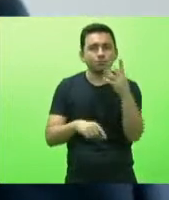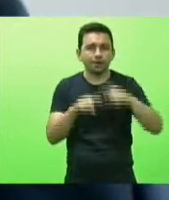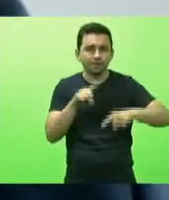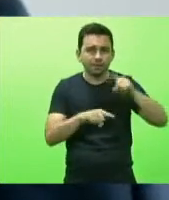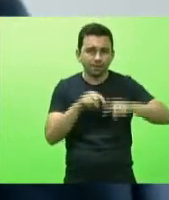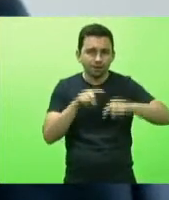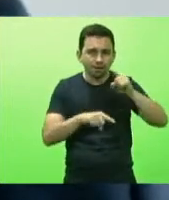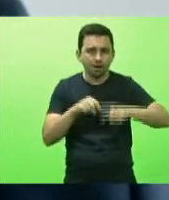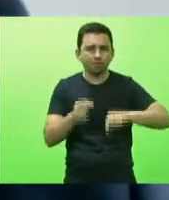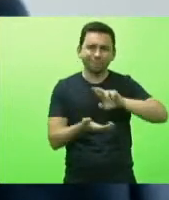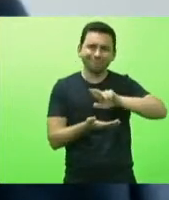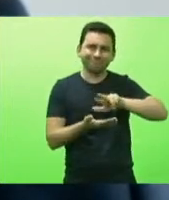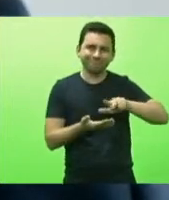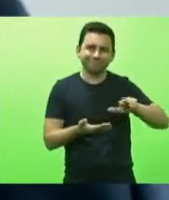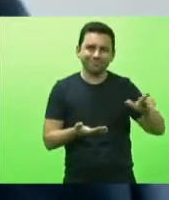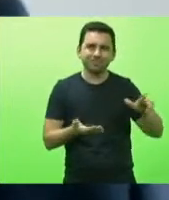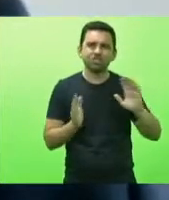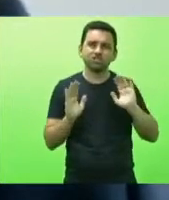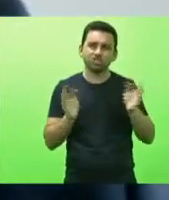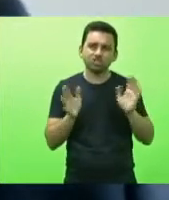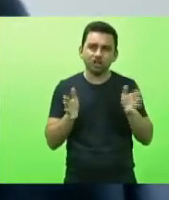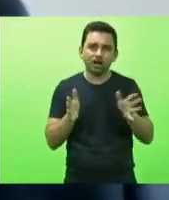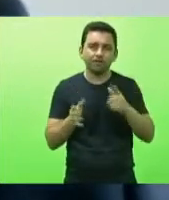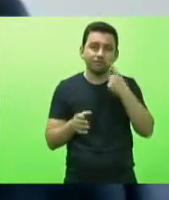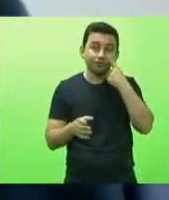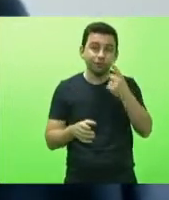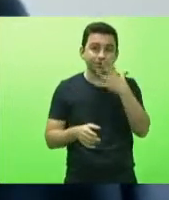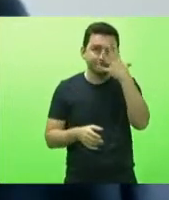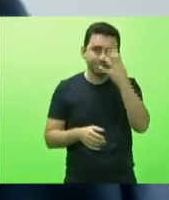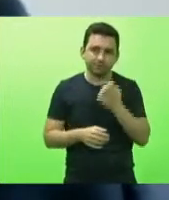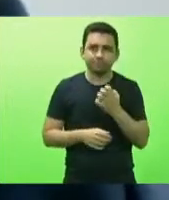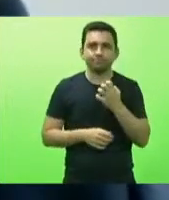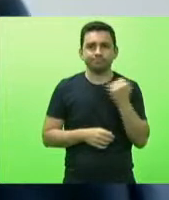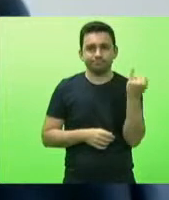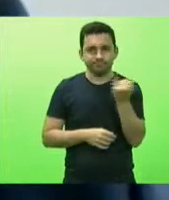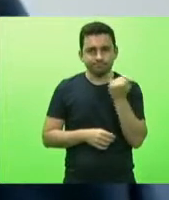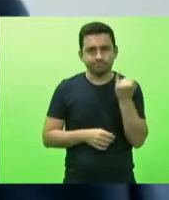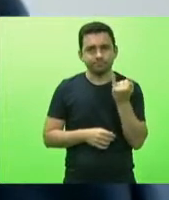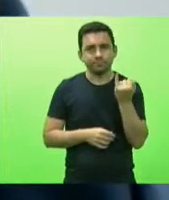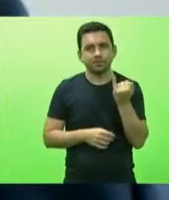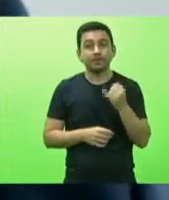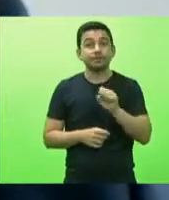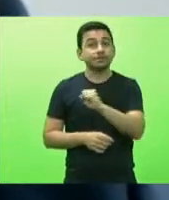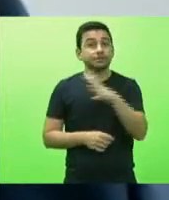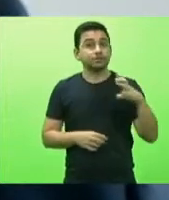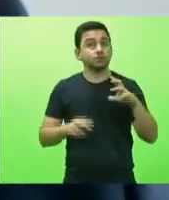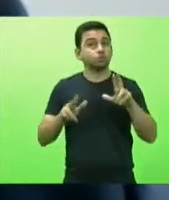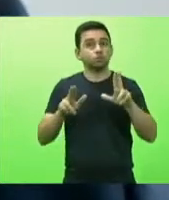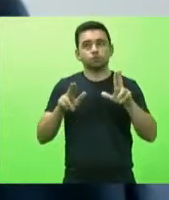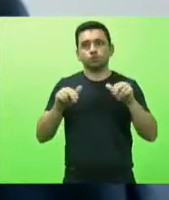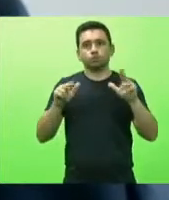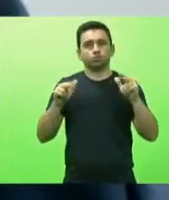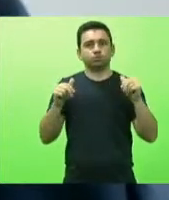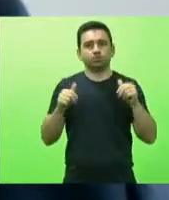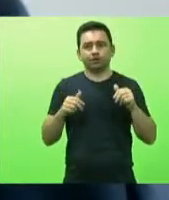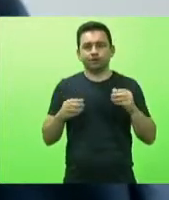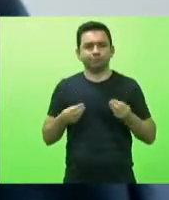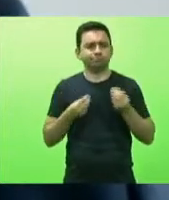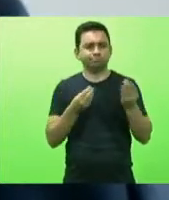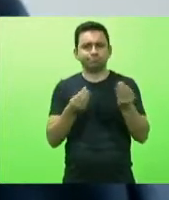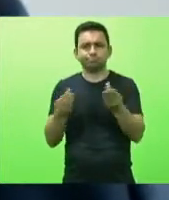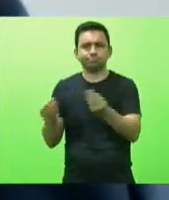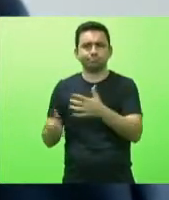outras que nós temos tratado com muita seriedade desde o início Santa Catarina nunca deixou de ofertar serviços de